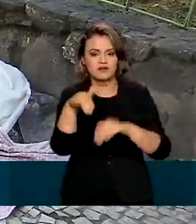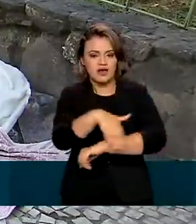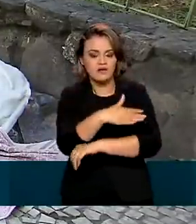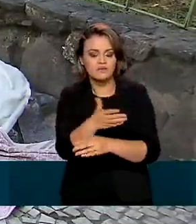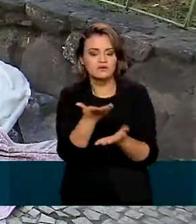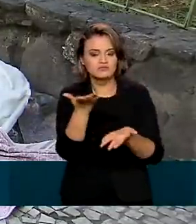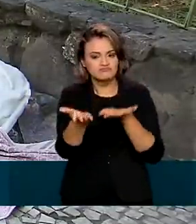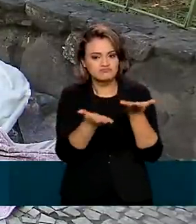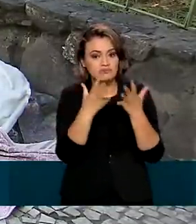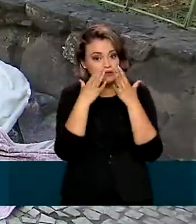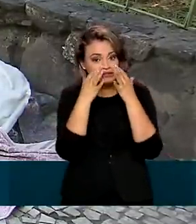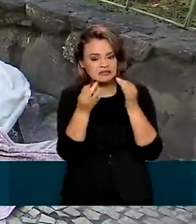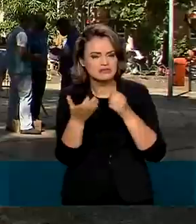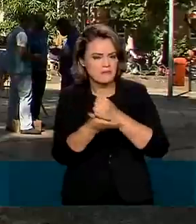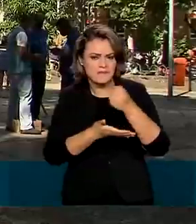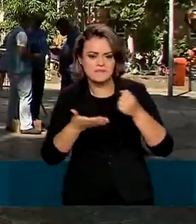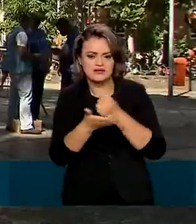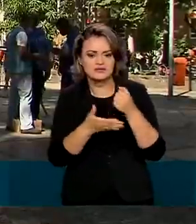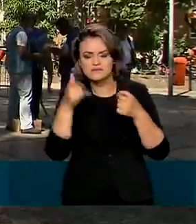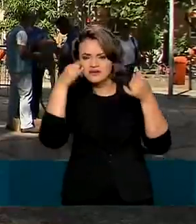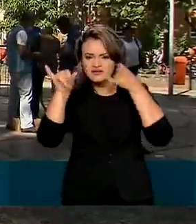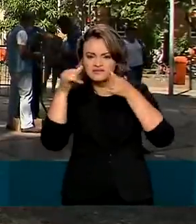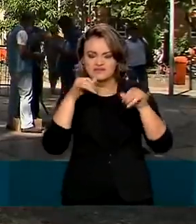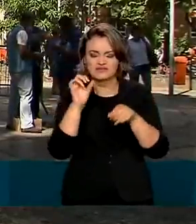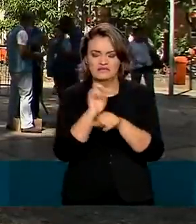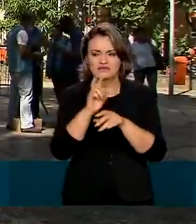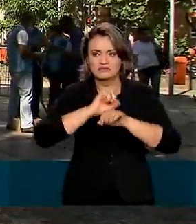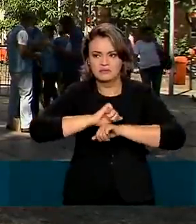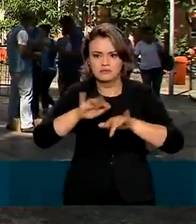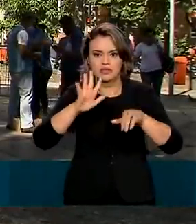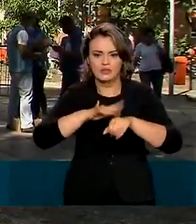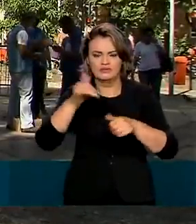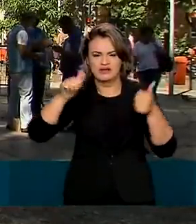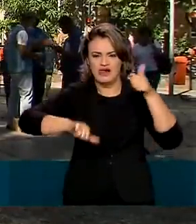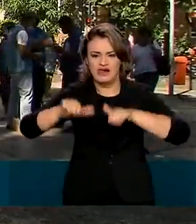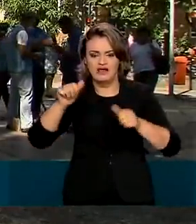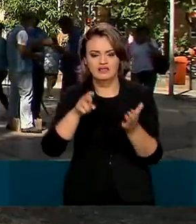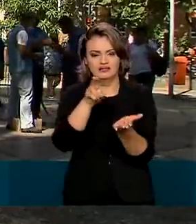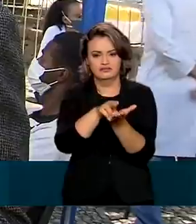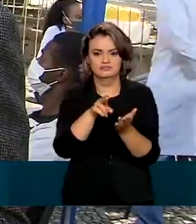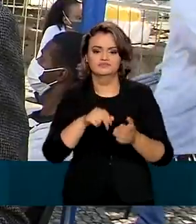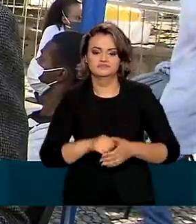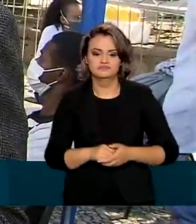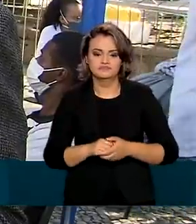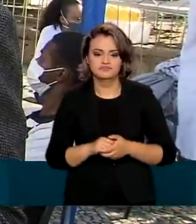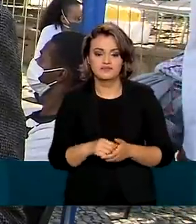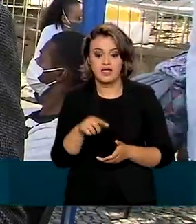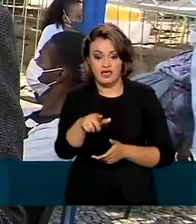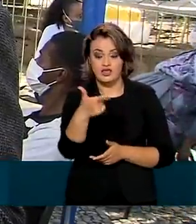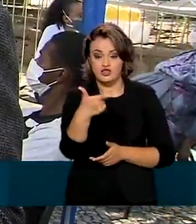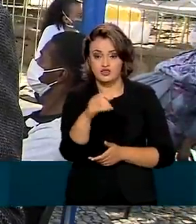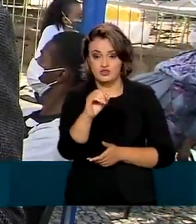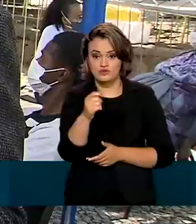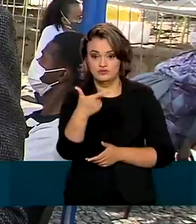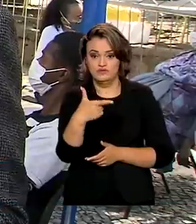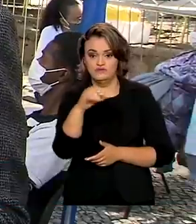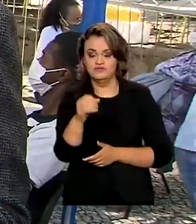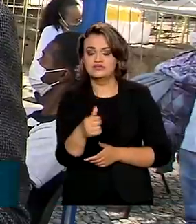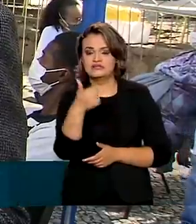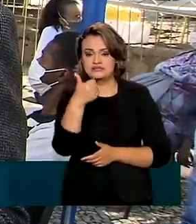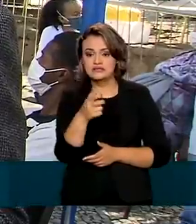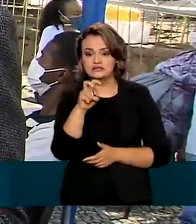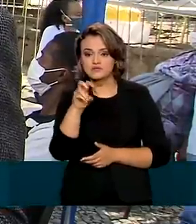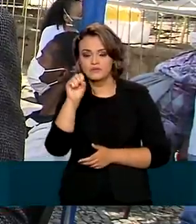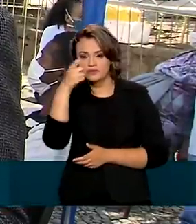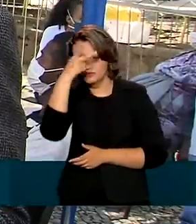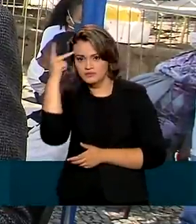oferecer uma atenção básica para evitar o agravamento de doenças e internações. Em 2020, 158 equipes,